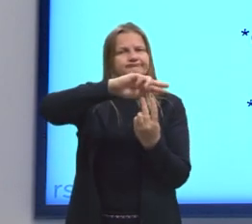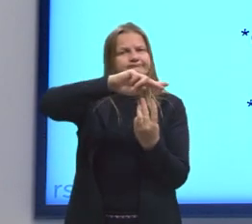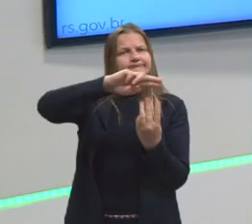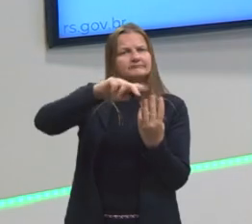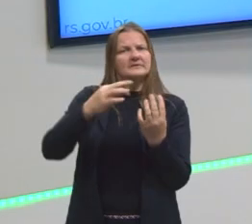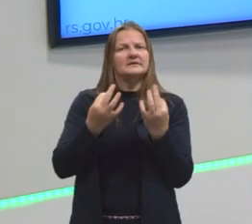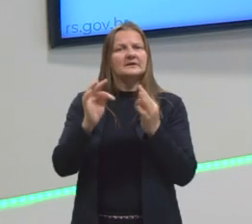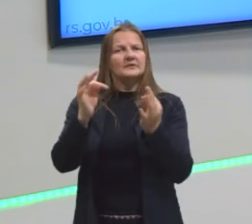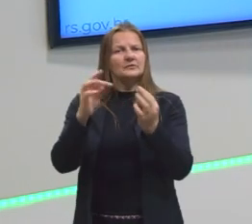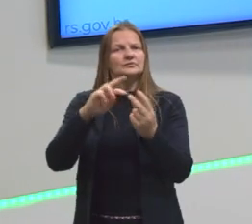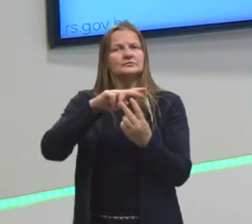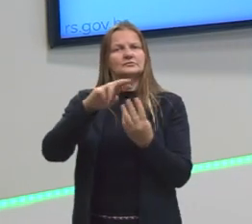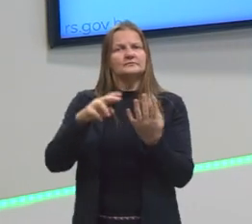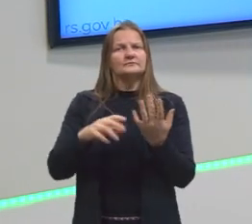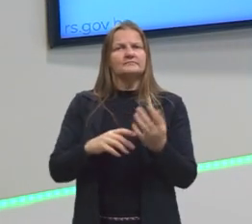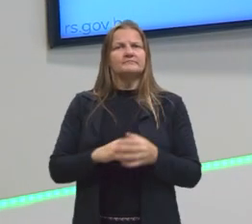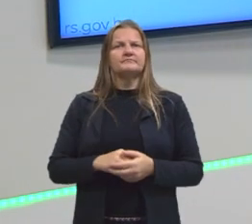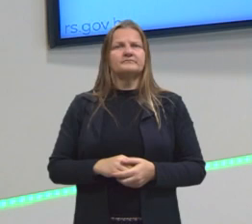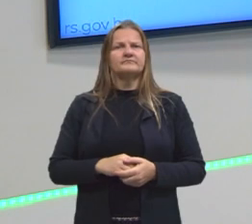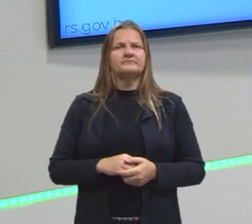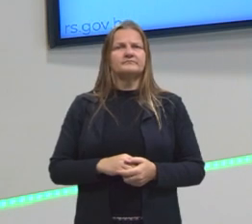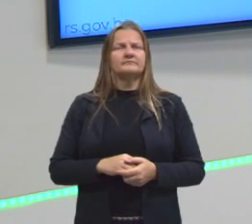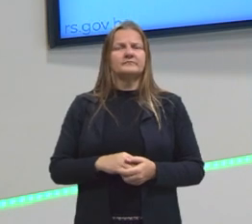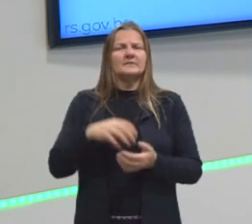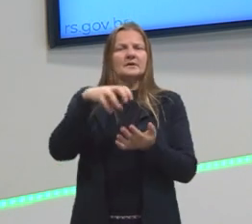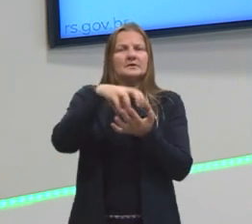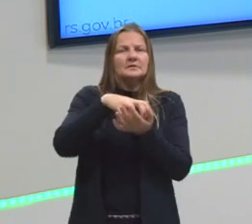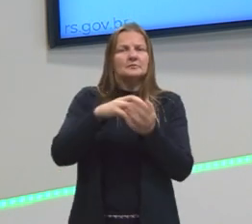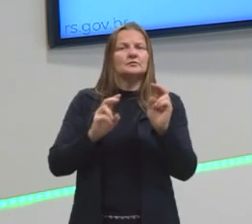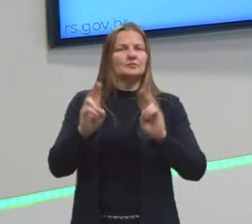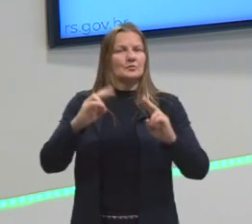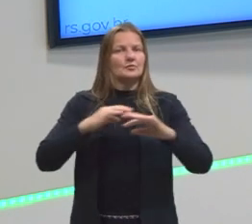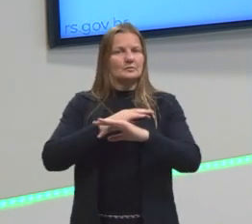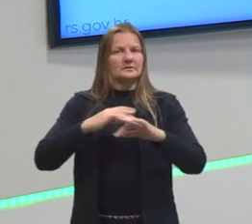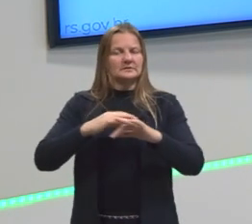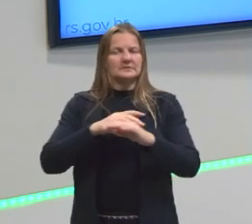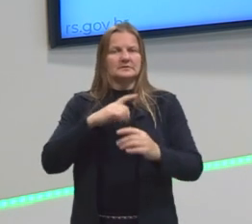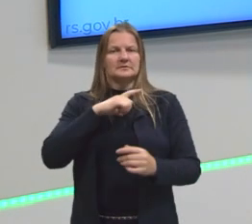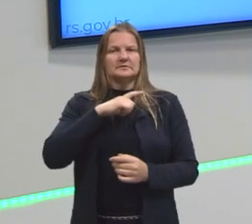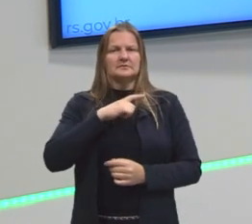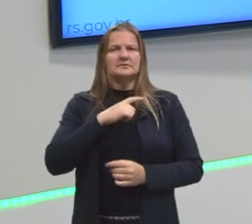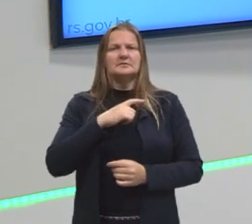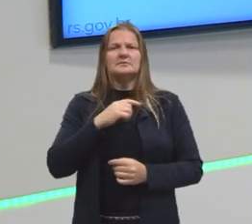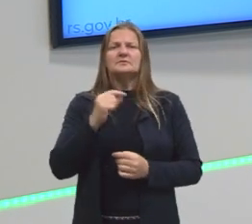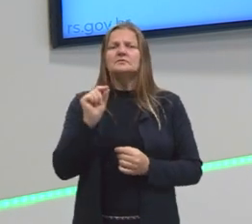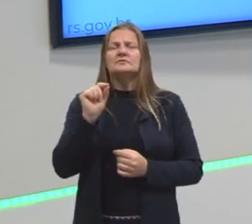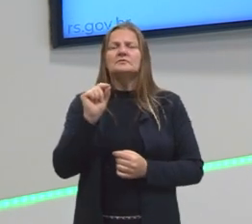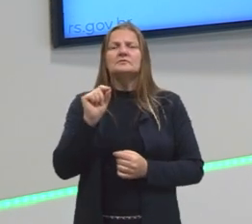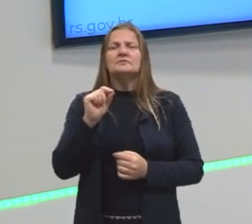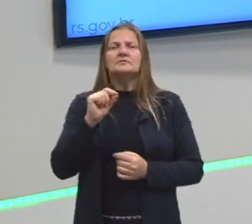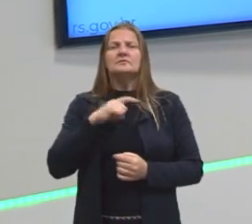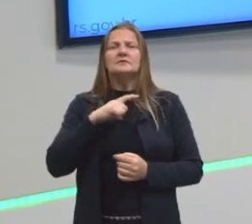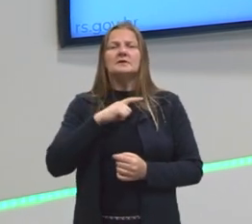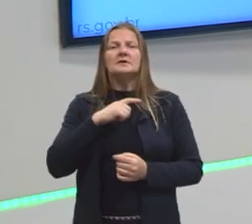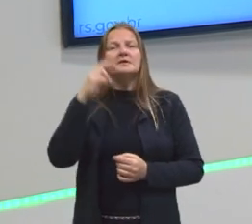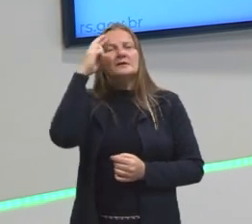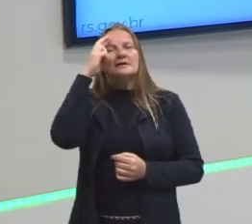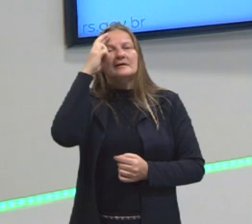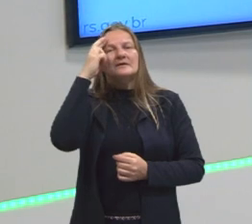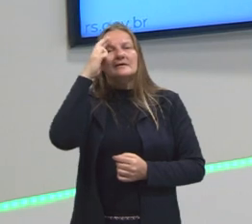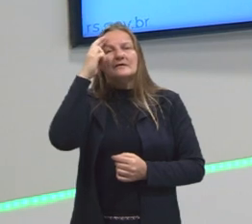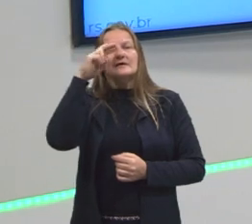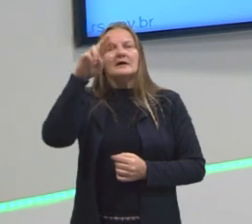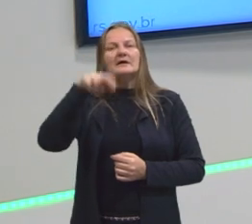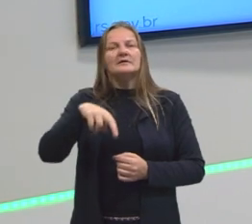Galera, a questão das tribos urbanas, elas são algo que existem uma racionalidade.